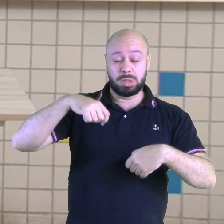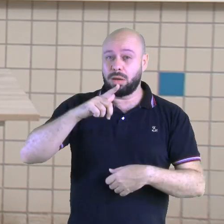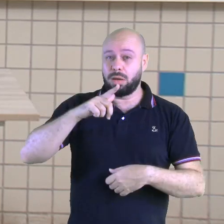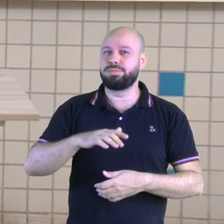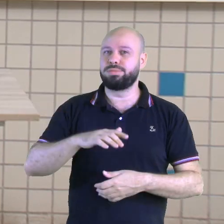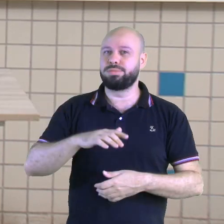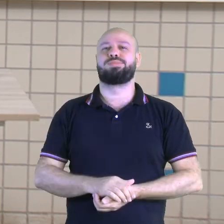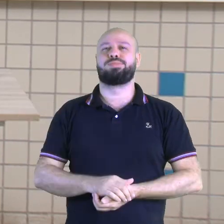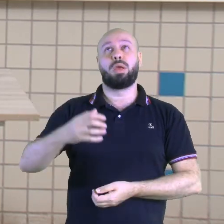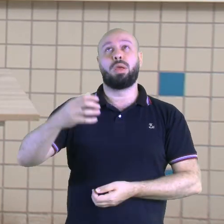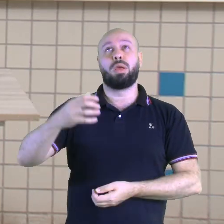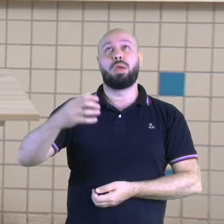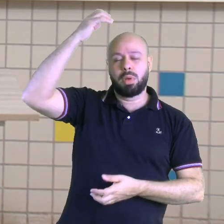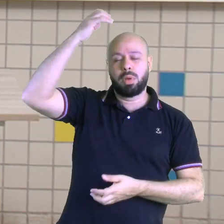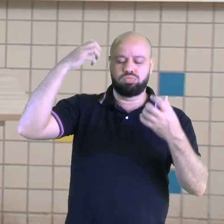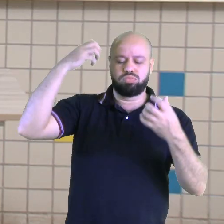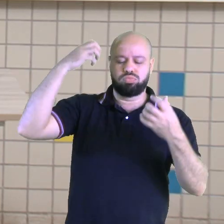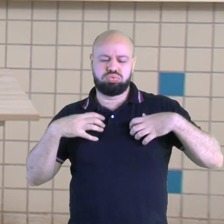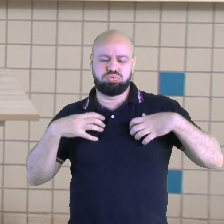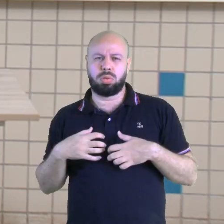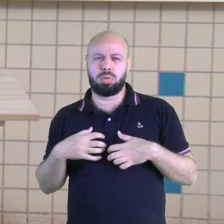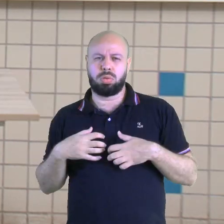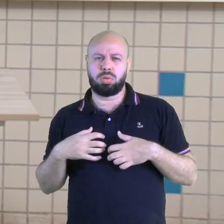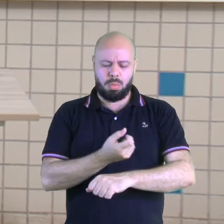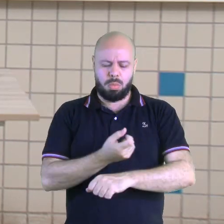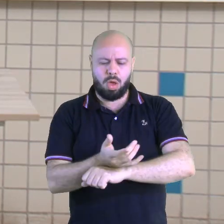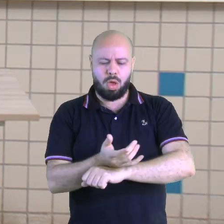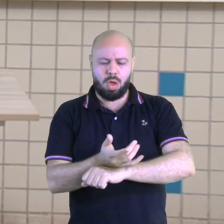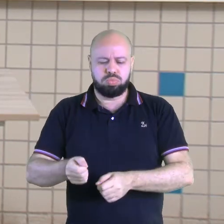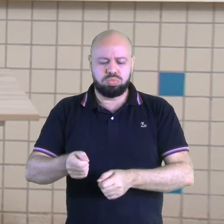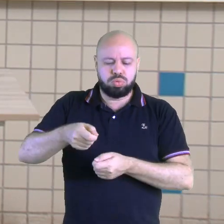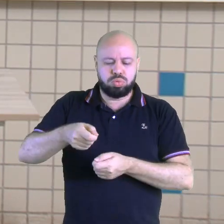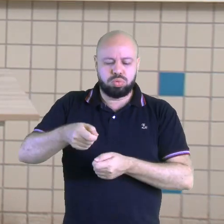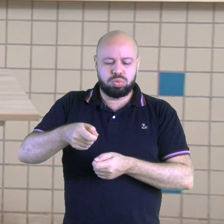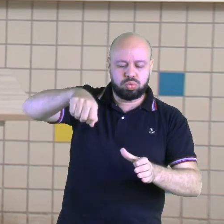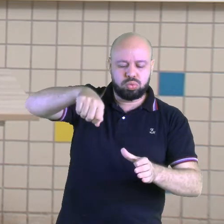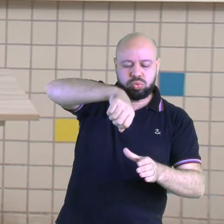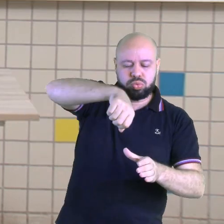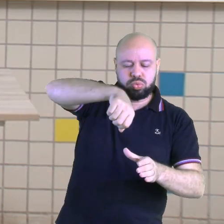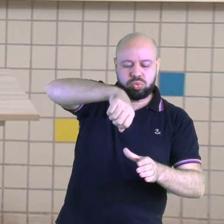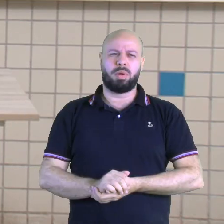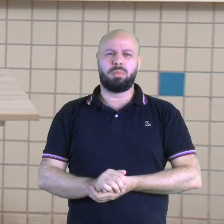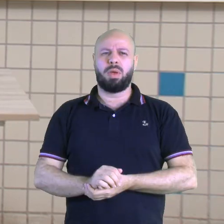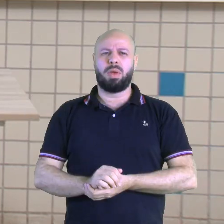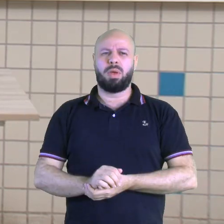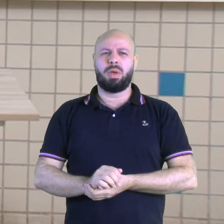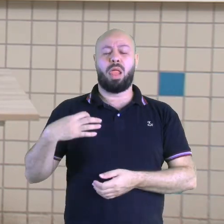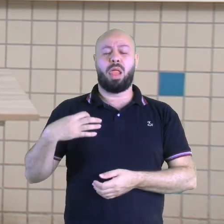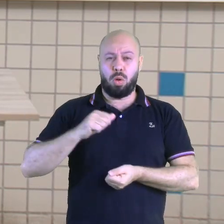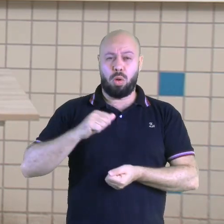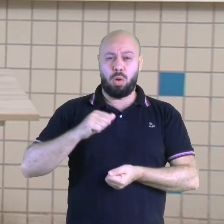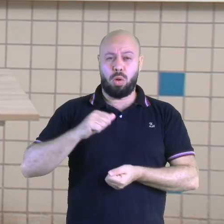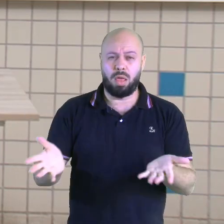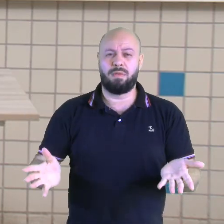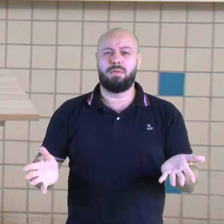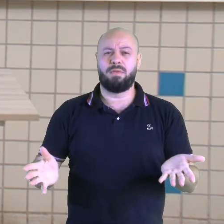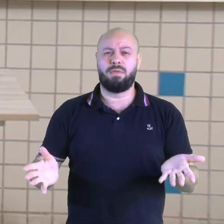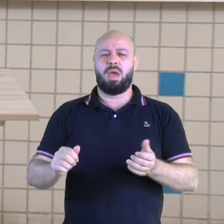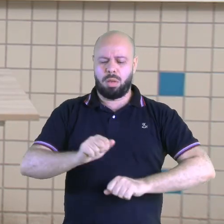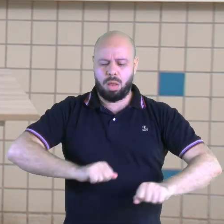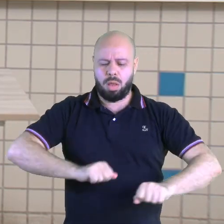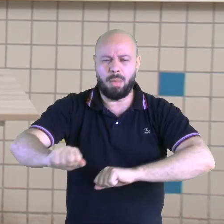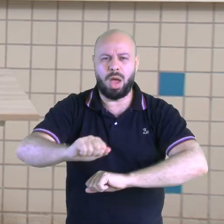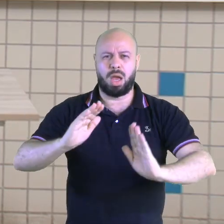Para o banho, para molhar a planta, para lavar a roupa, para limpar a casa, manter o ambiente limpo, para